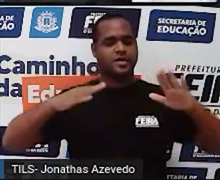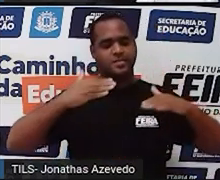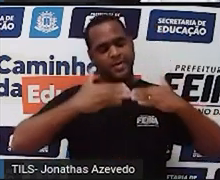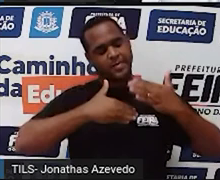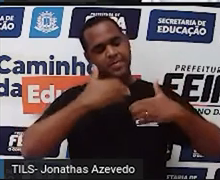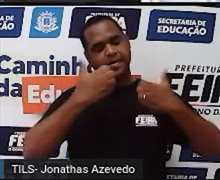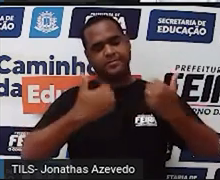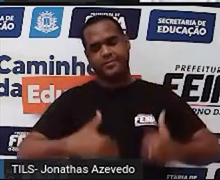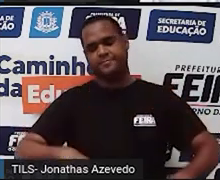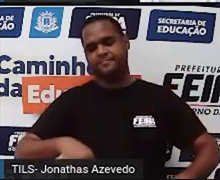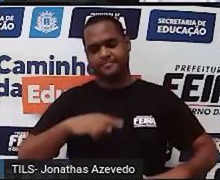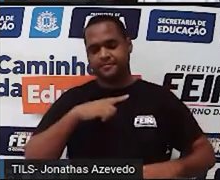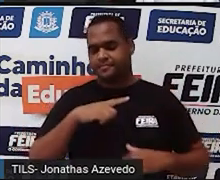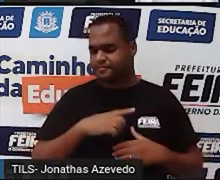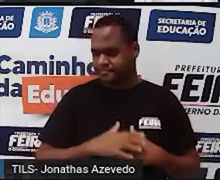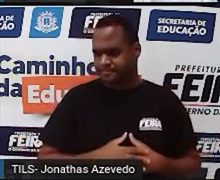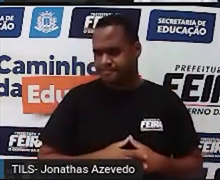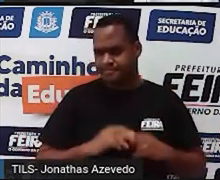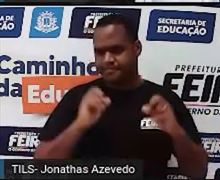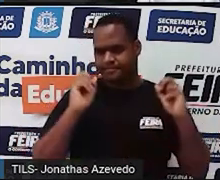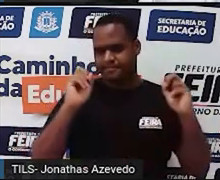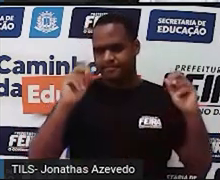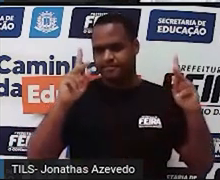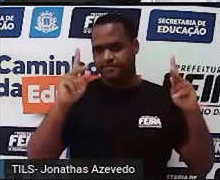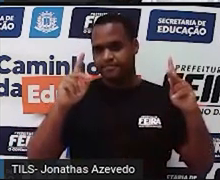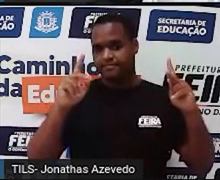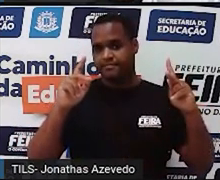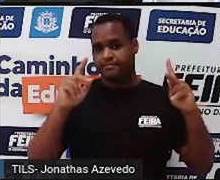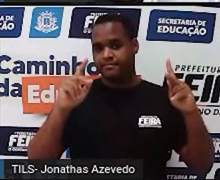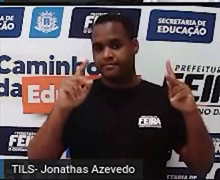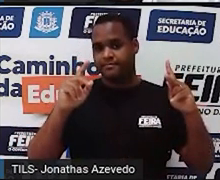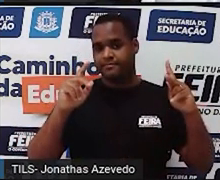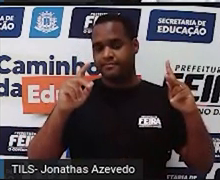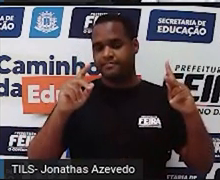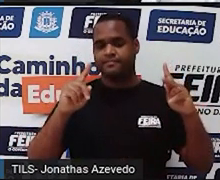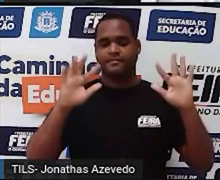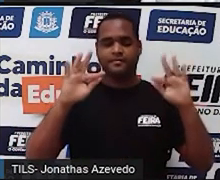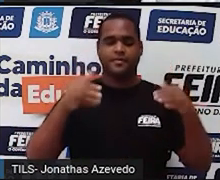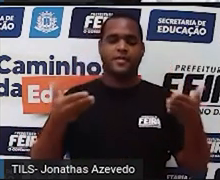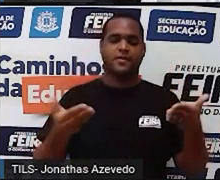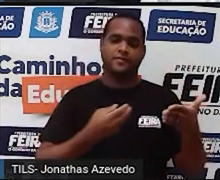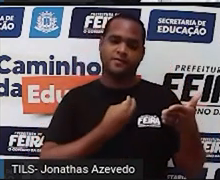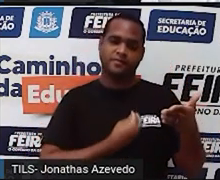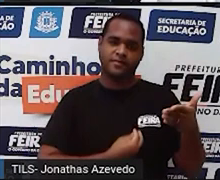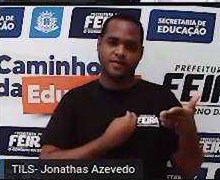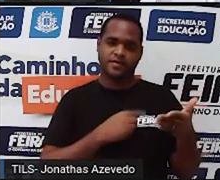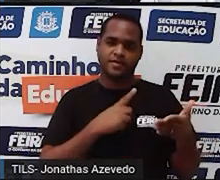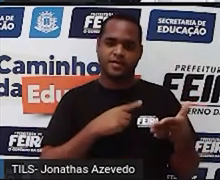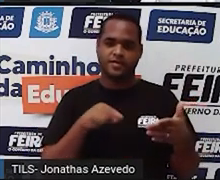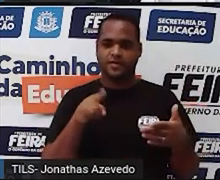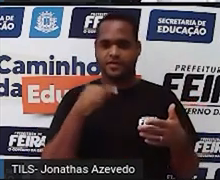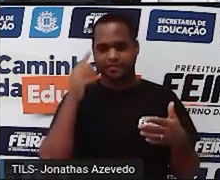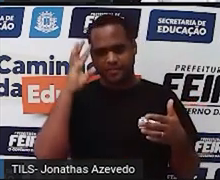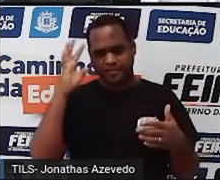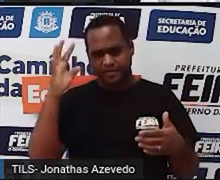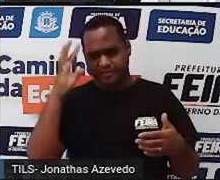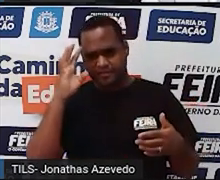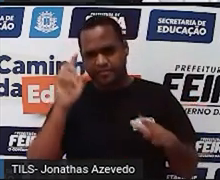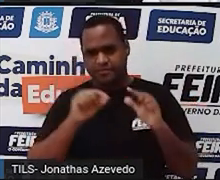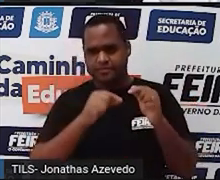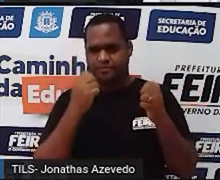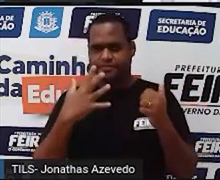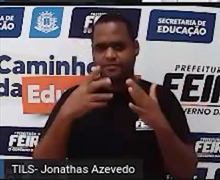a passo. Beleza? Bom, então, para finalizar, vamos fazer aquele momento de